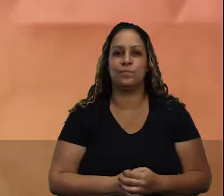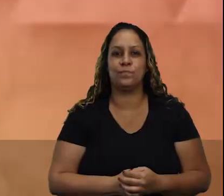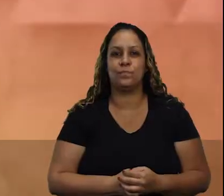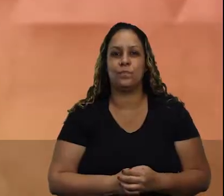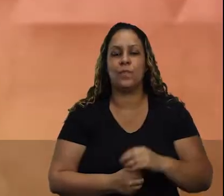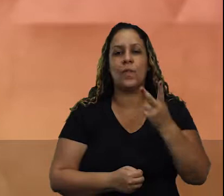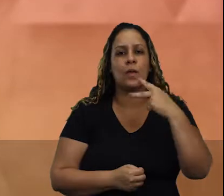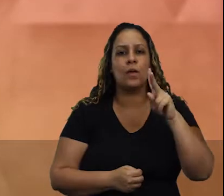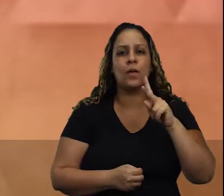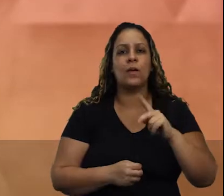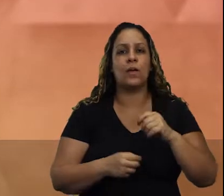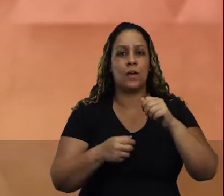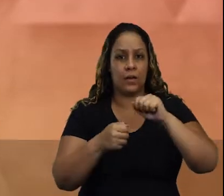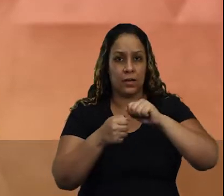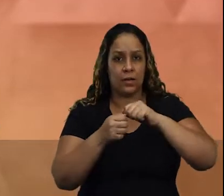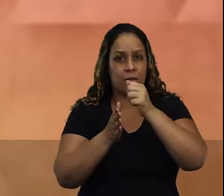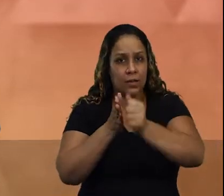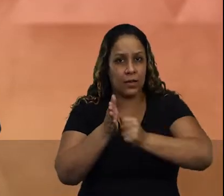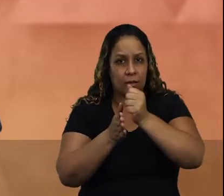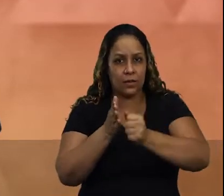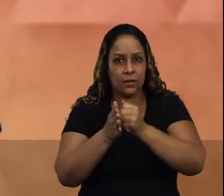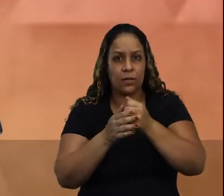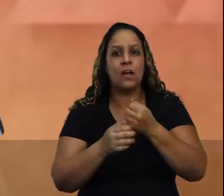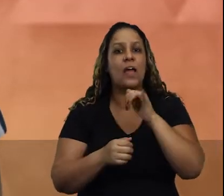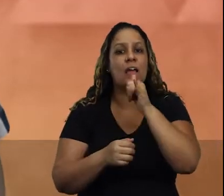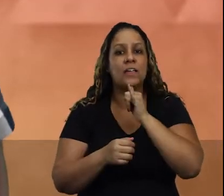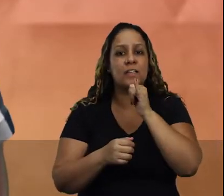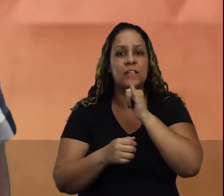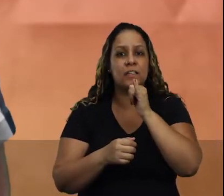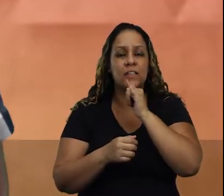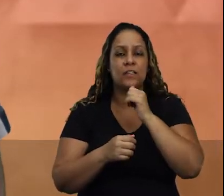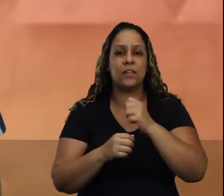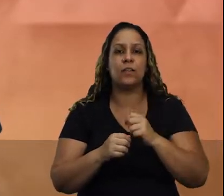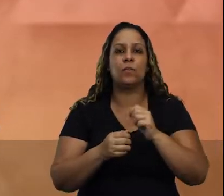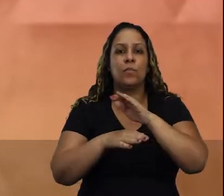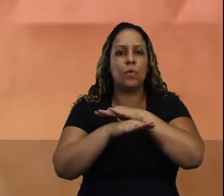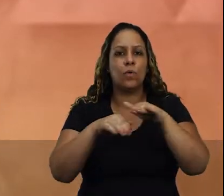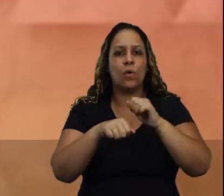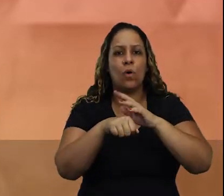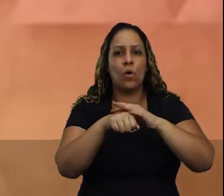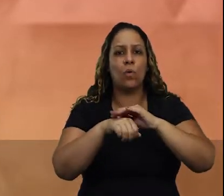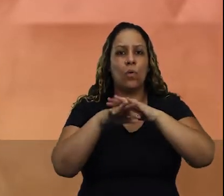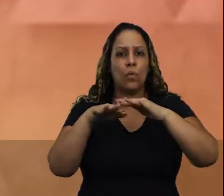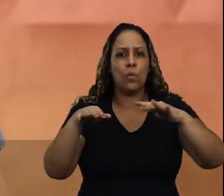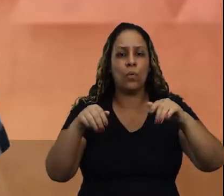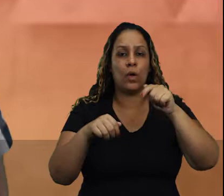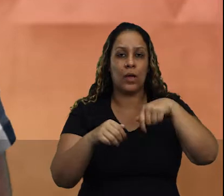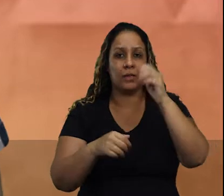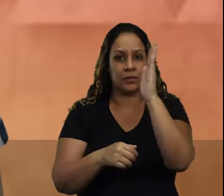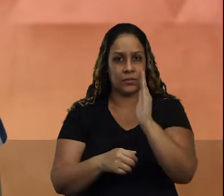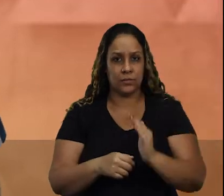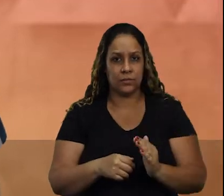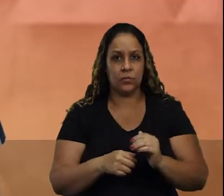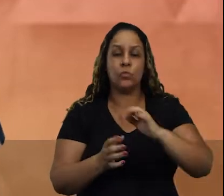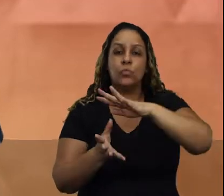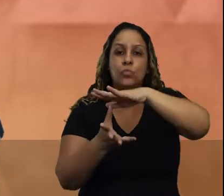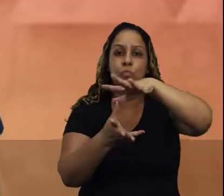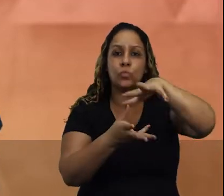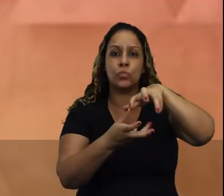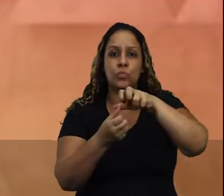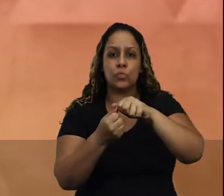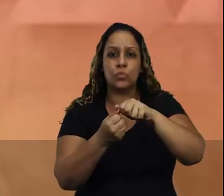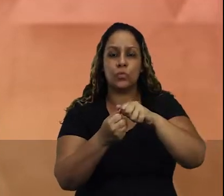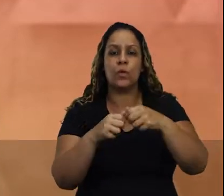Para tornar Araraquara exemplo e referência no combate ao coronavírus no Brasil e no mundo,